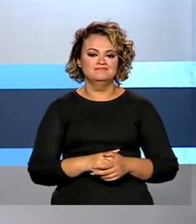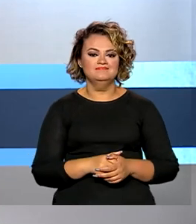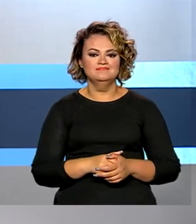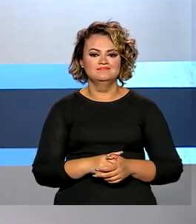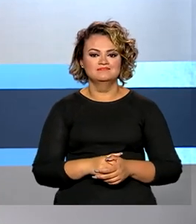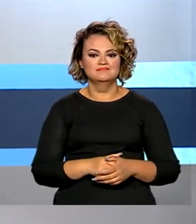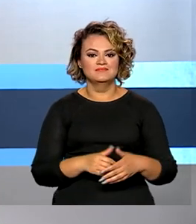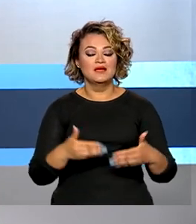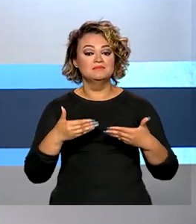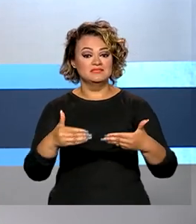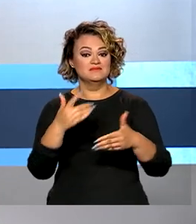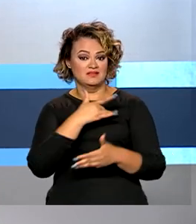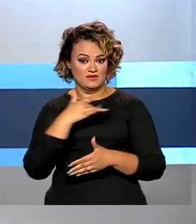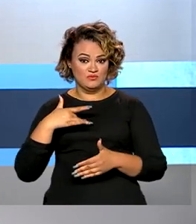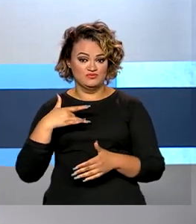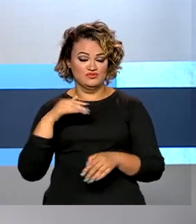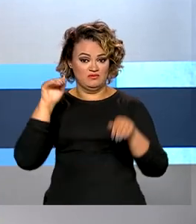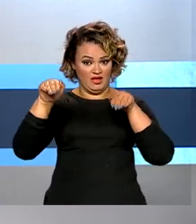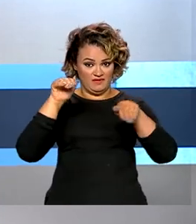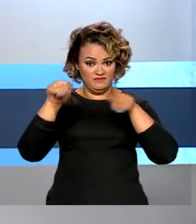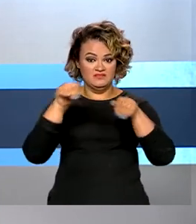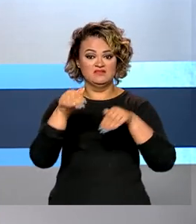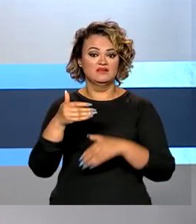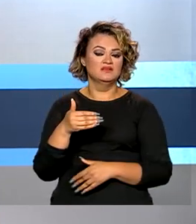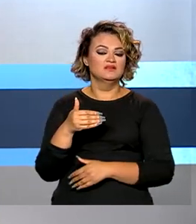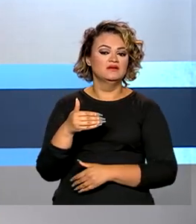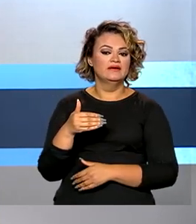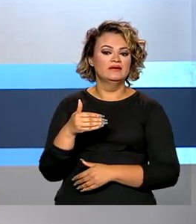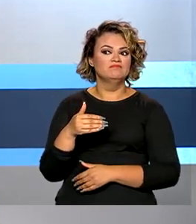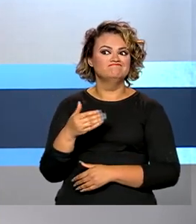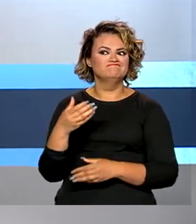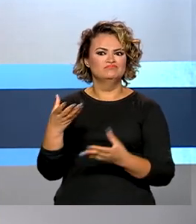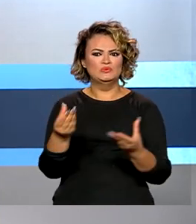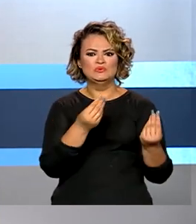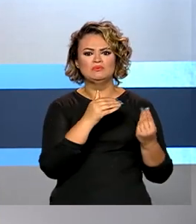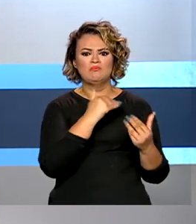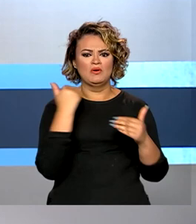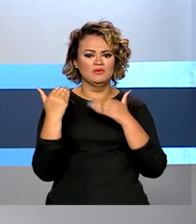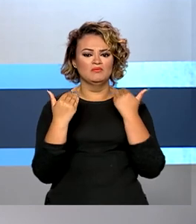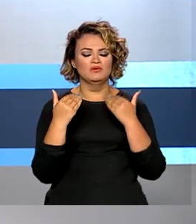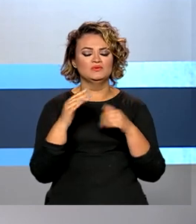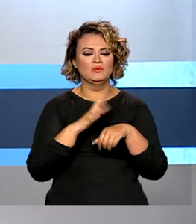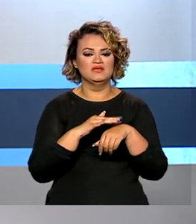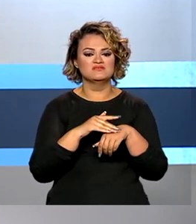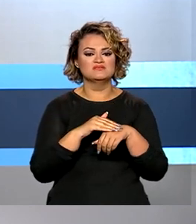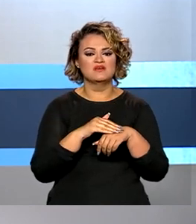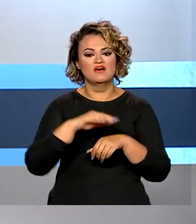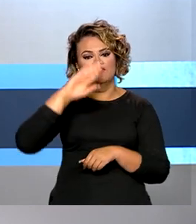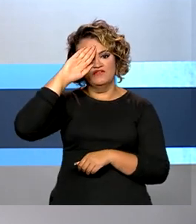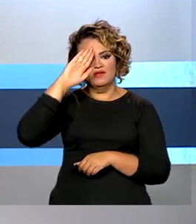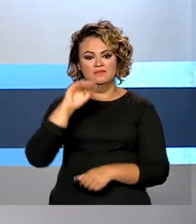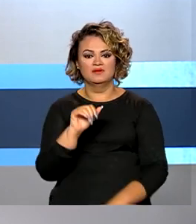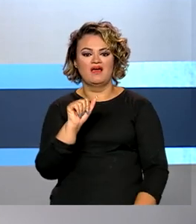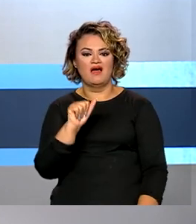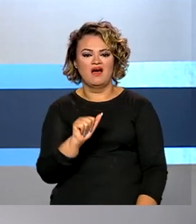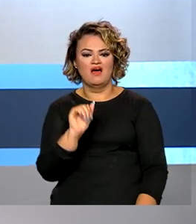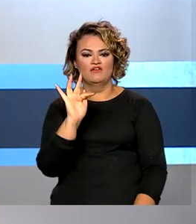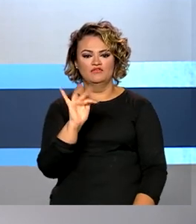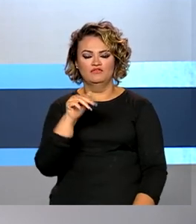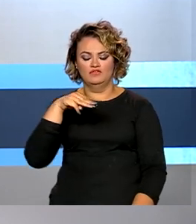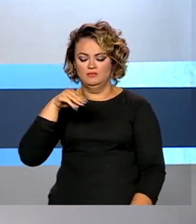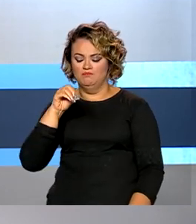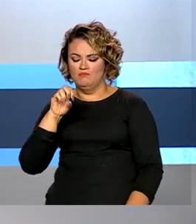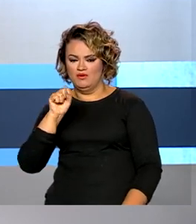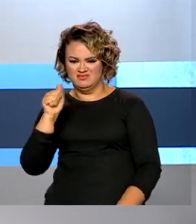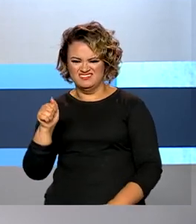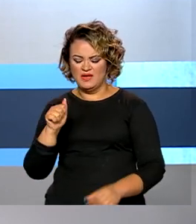O Ministério da Saúde alerta para o aumento de casos e mortes por febre maculosa. Além de evitar contato com